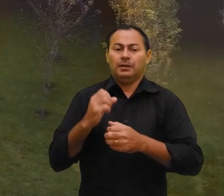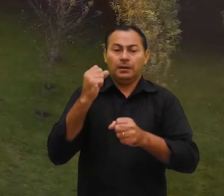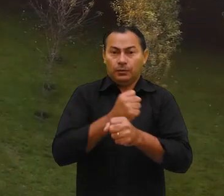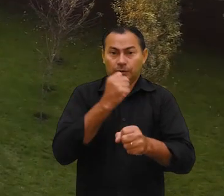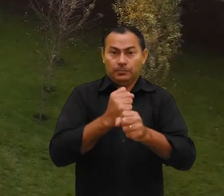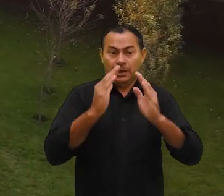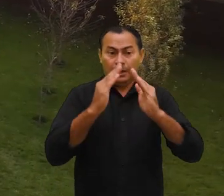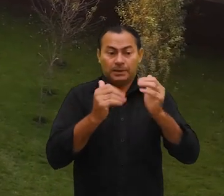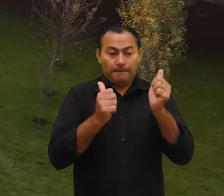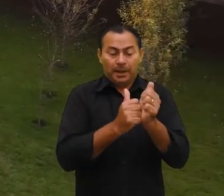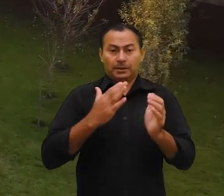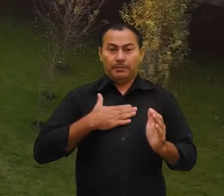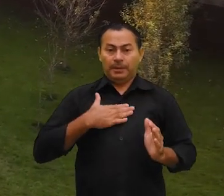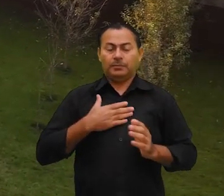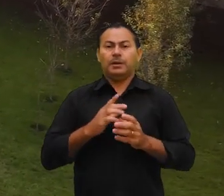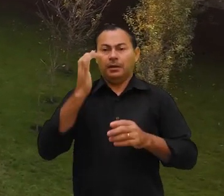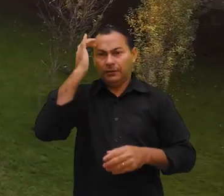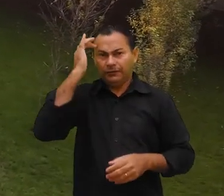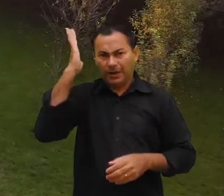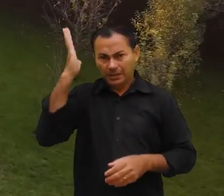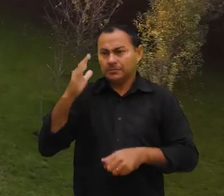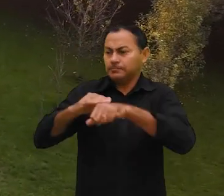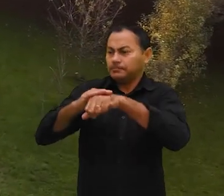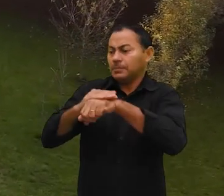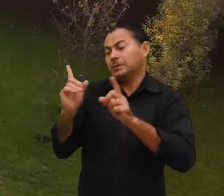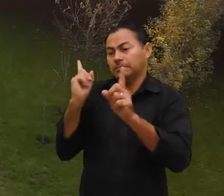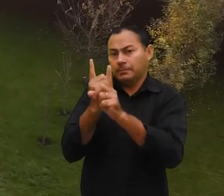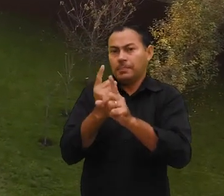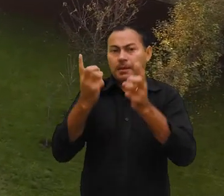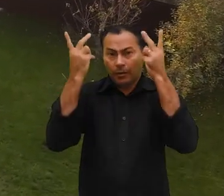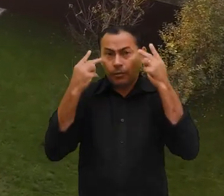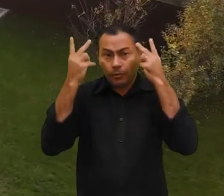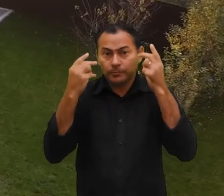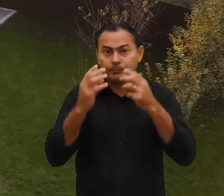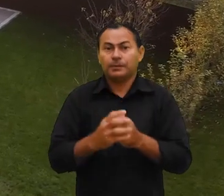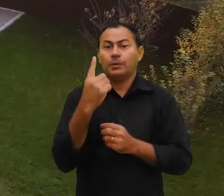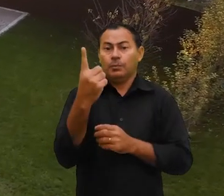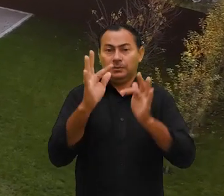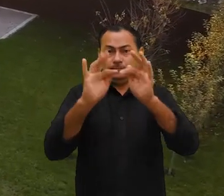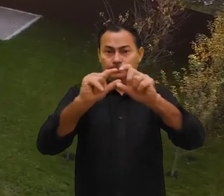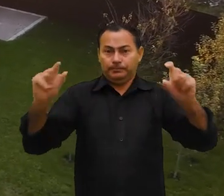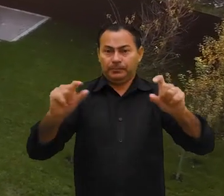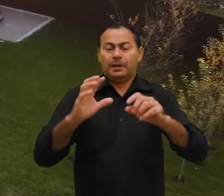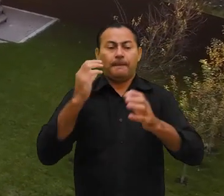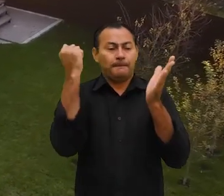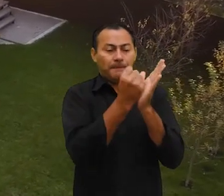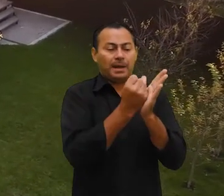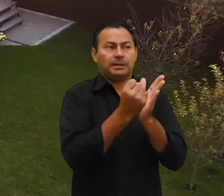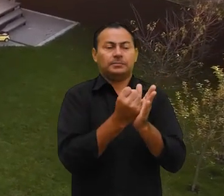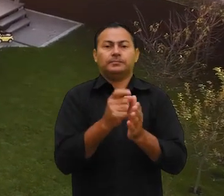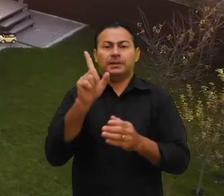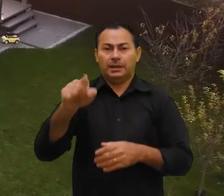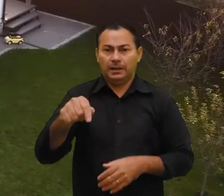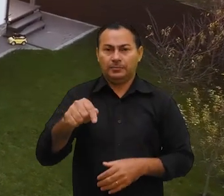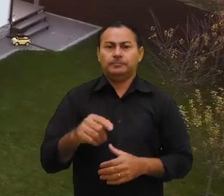Ela construiu uma casa ao lado da minha e, por isso, fica fácil de conversarmos, o que é muito comum. Uma das frases que são sua marca